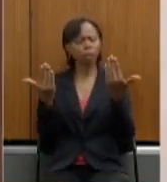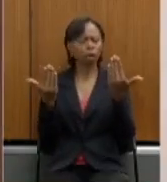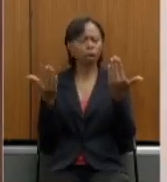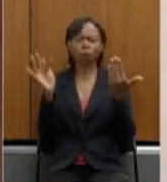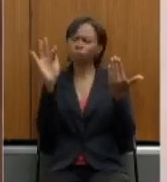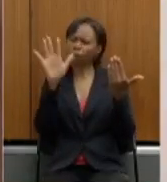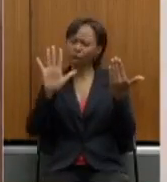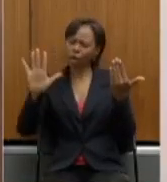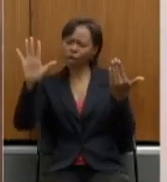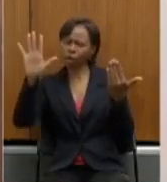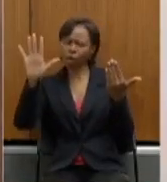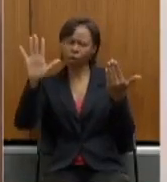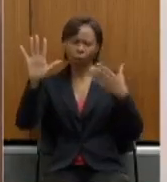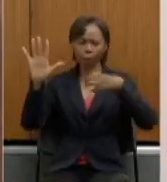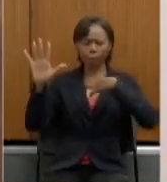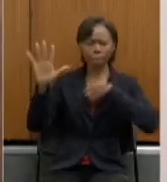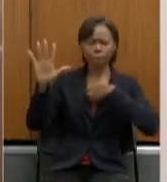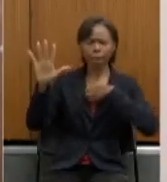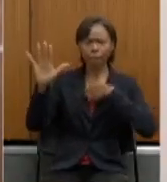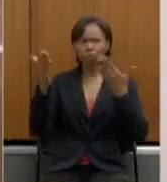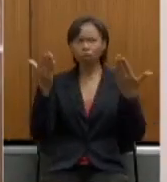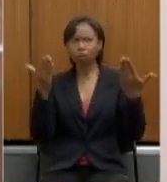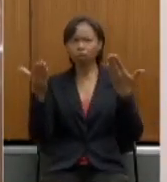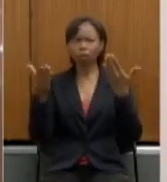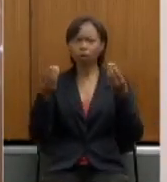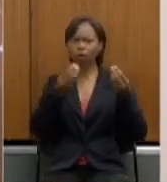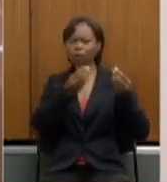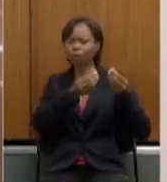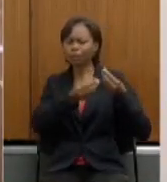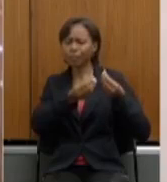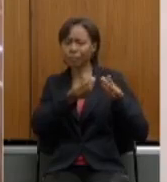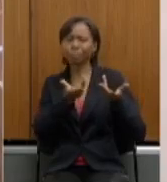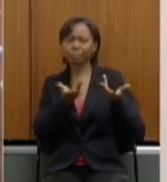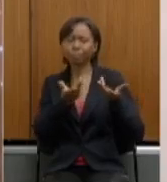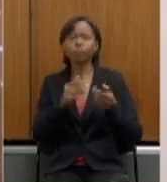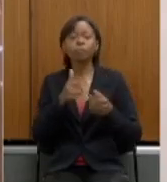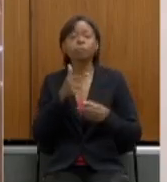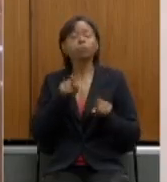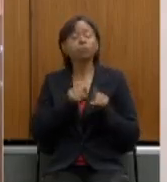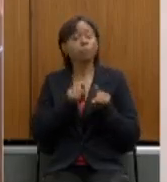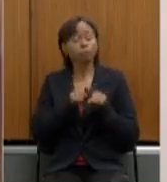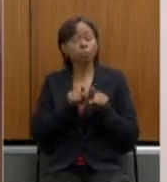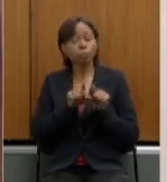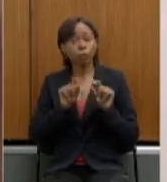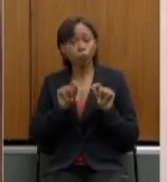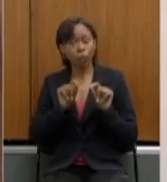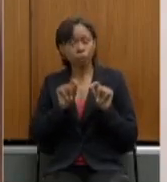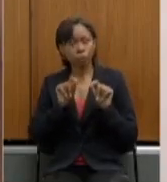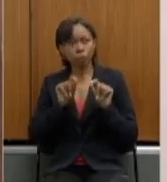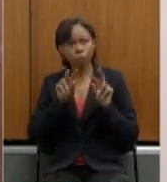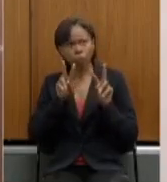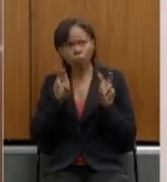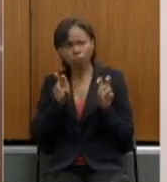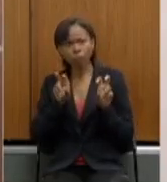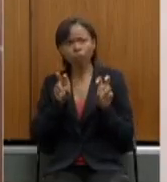que a Bahia flexibilizou uma outra coisa nós tinha me parece os dependentes